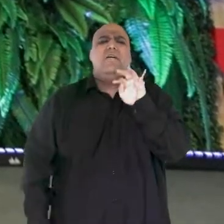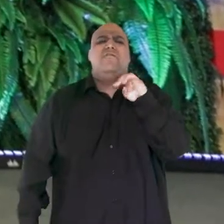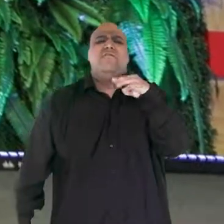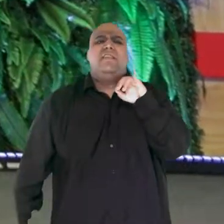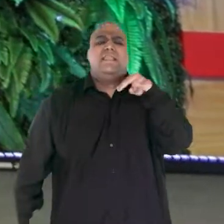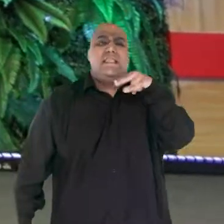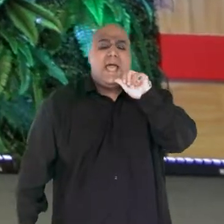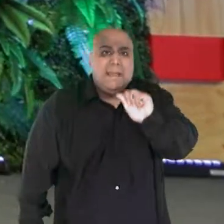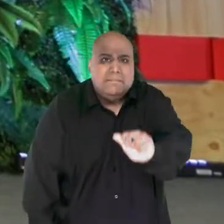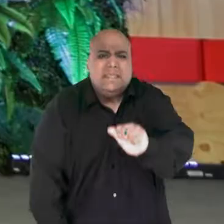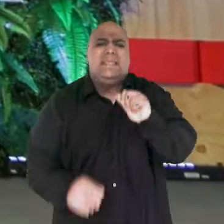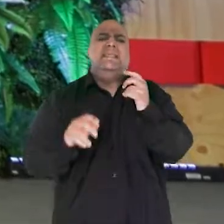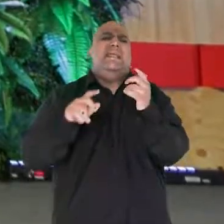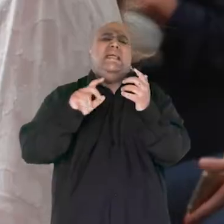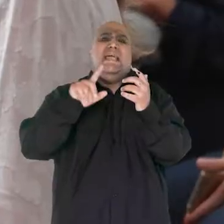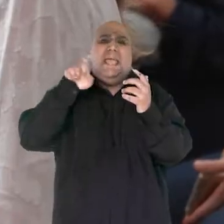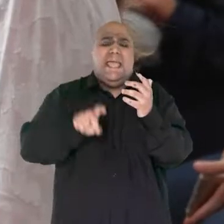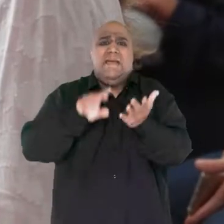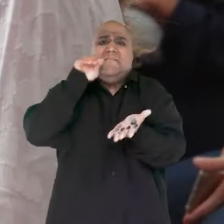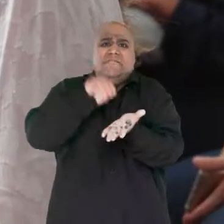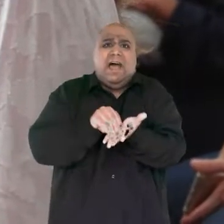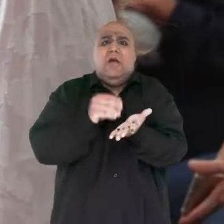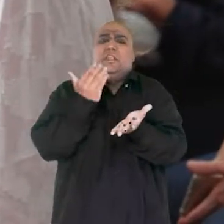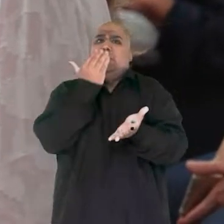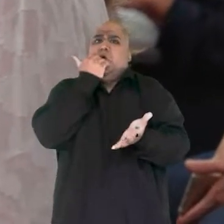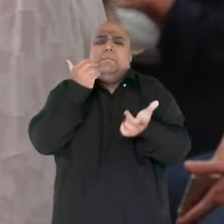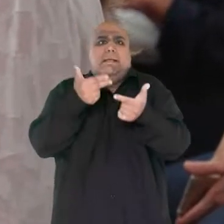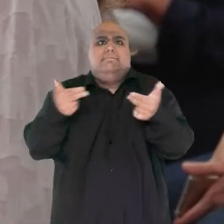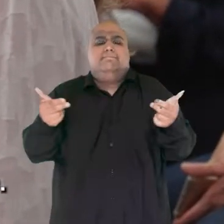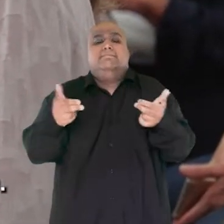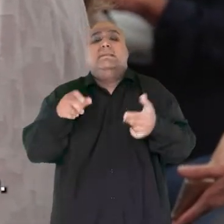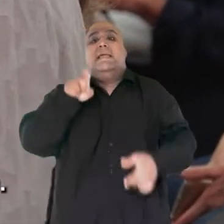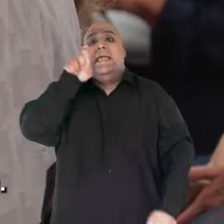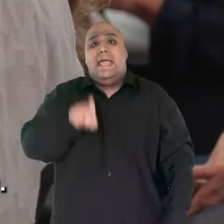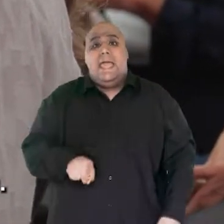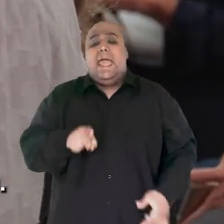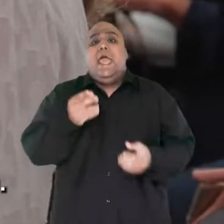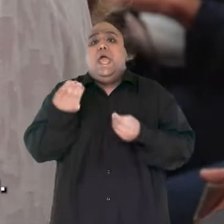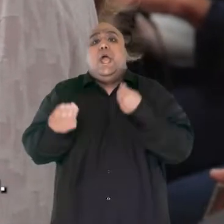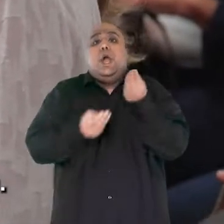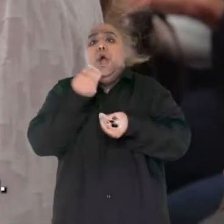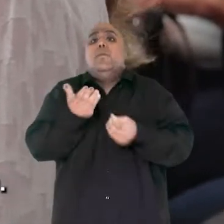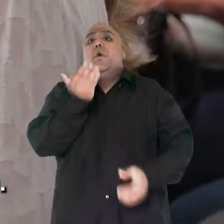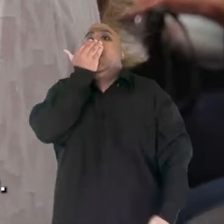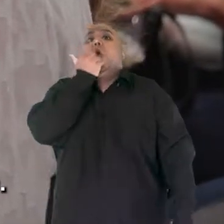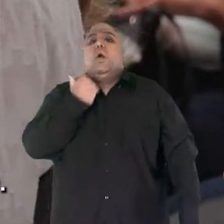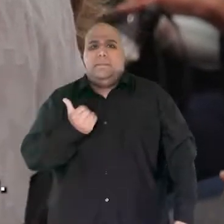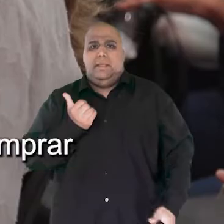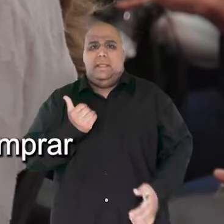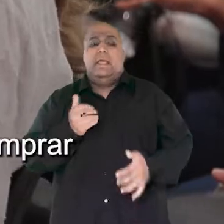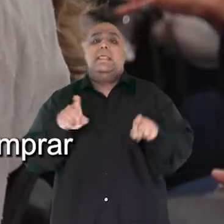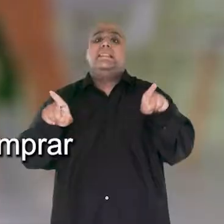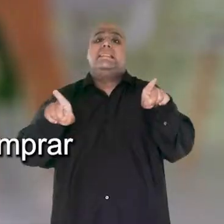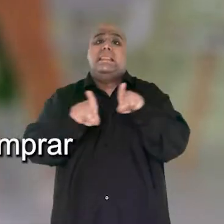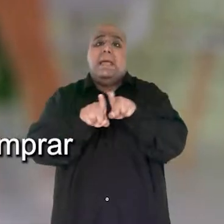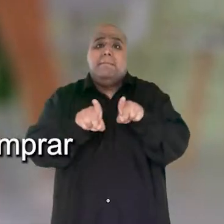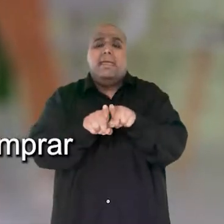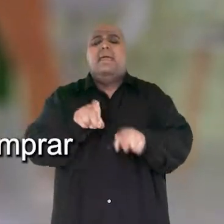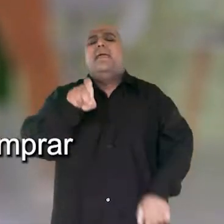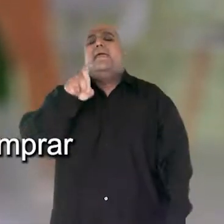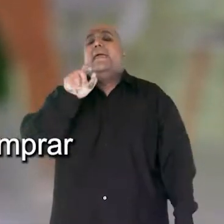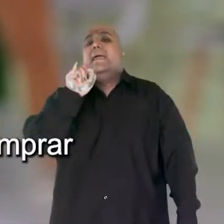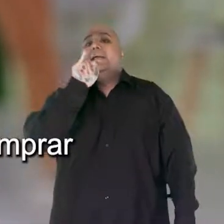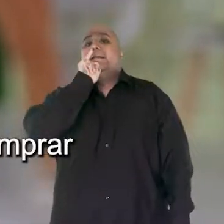vitaminas, como hipovitaminose A, como anemia ferro-priva, porque tem o problema da qualidade da alimentação. Também